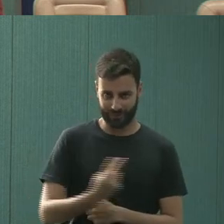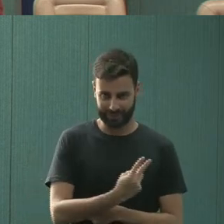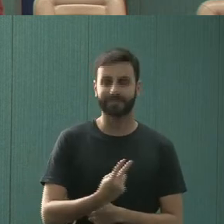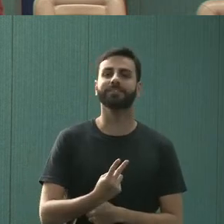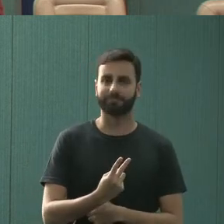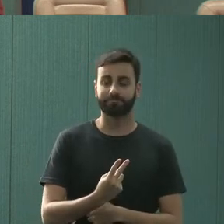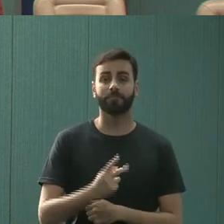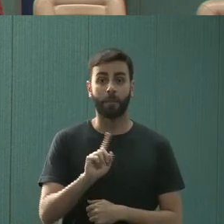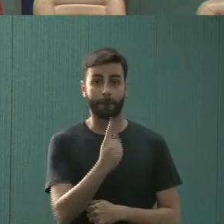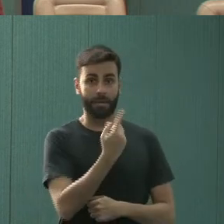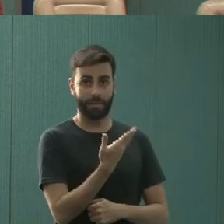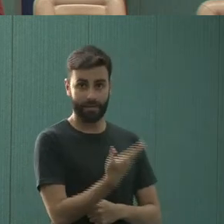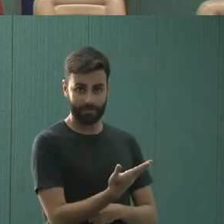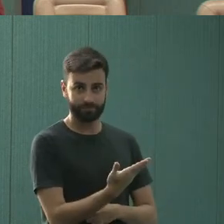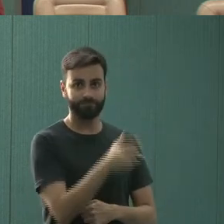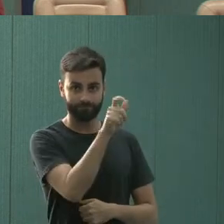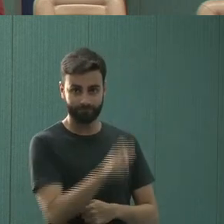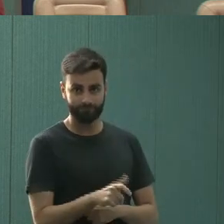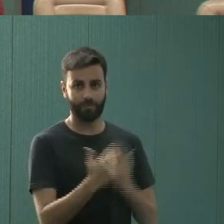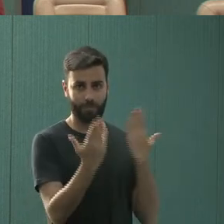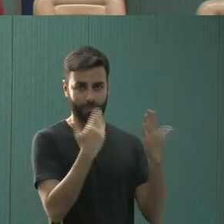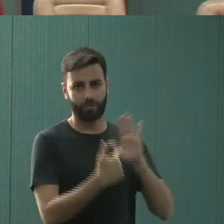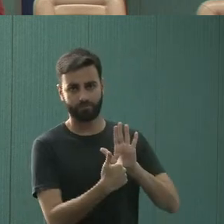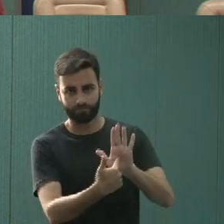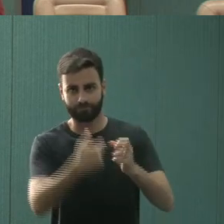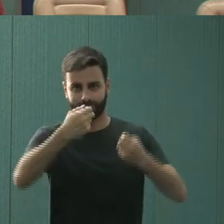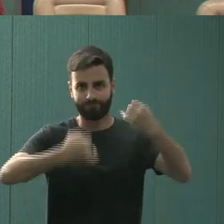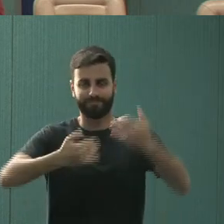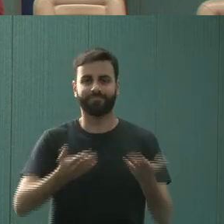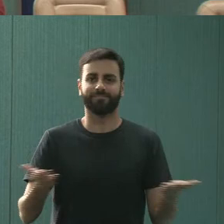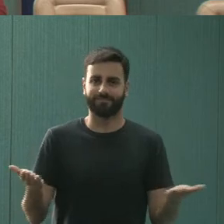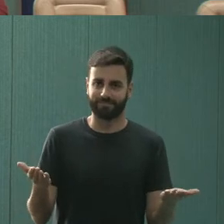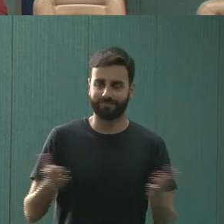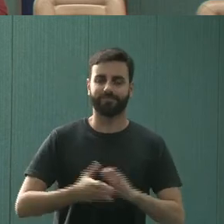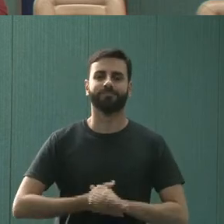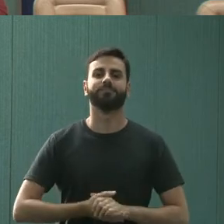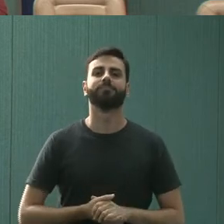ao Felipe, que vai fazer a sua apresentação de hoje.